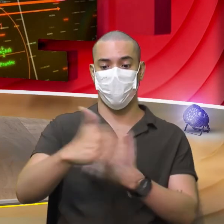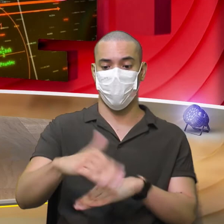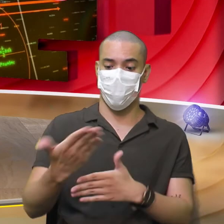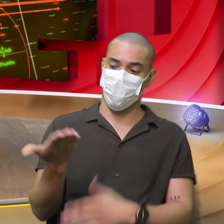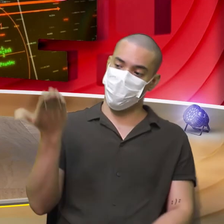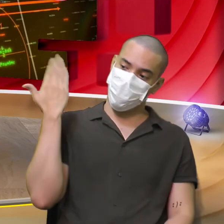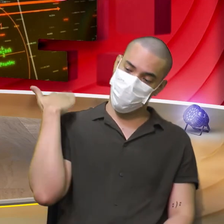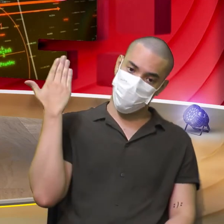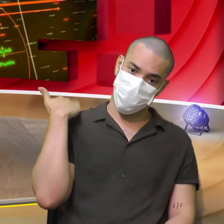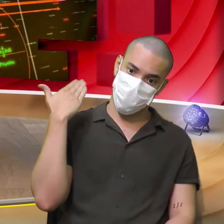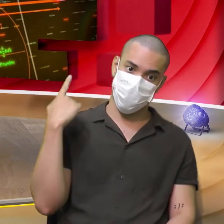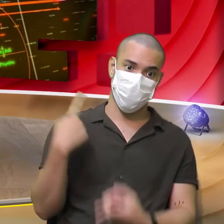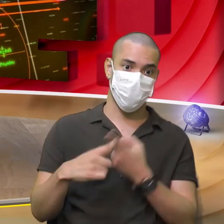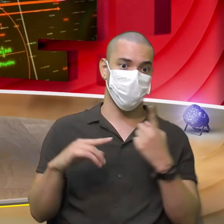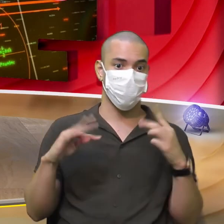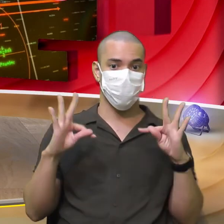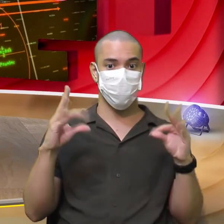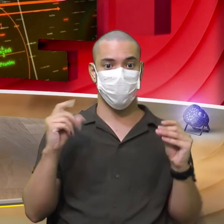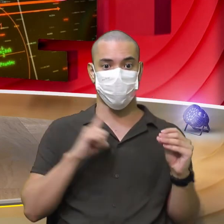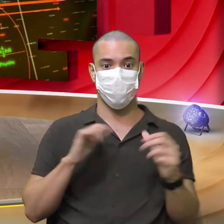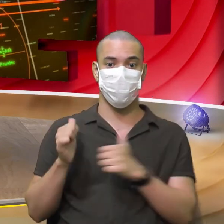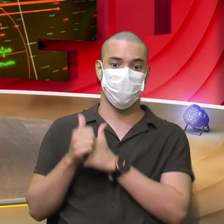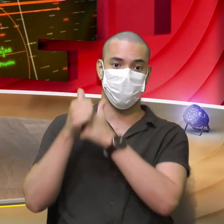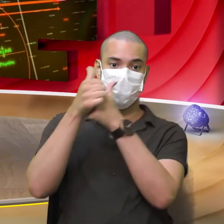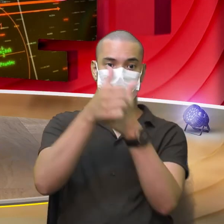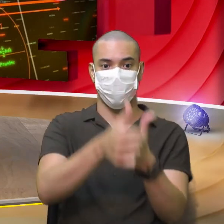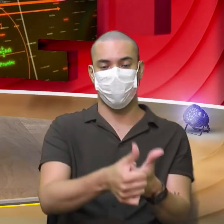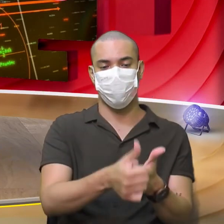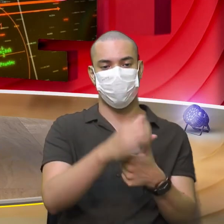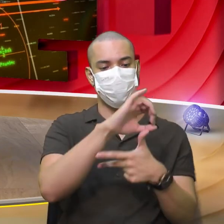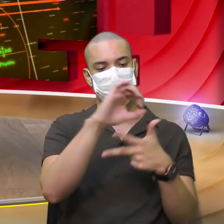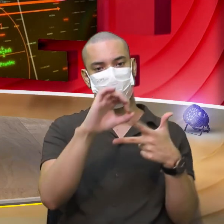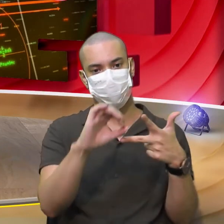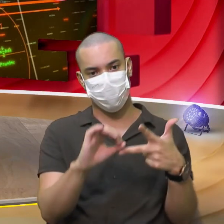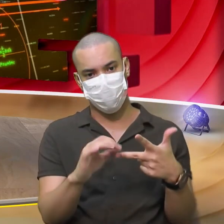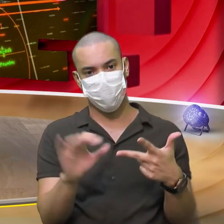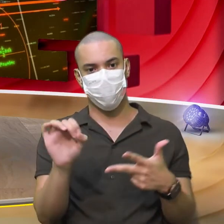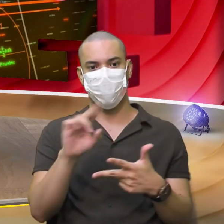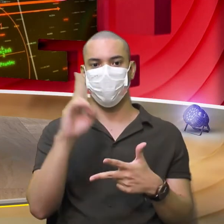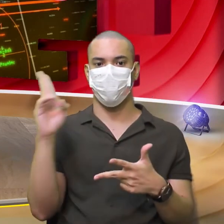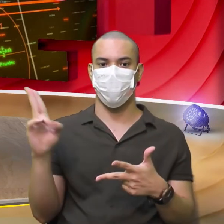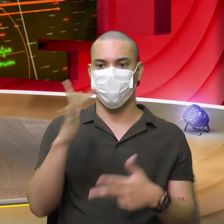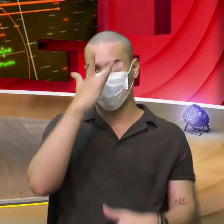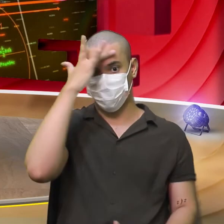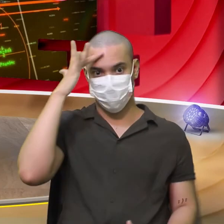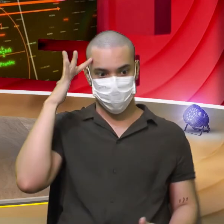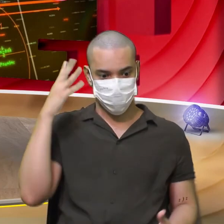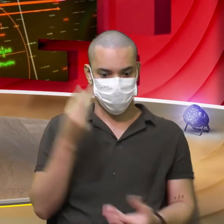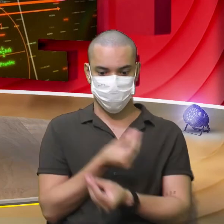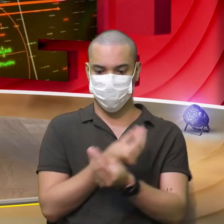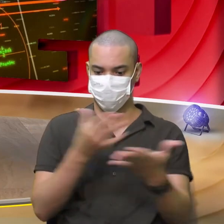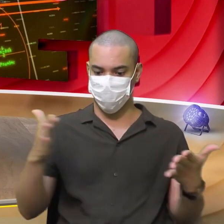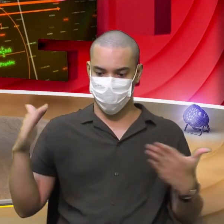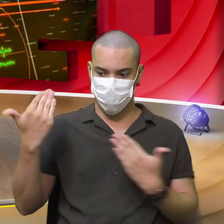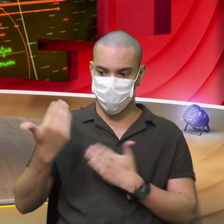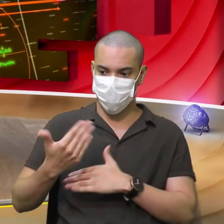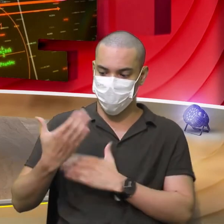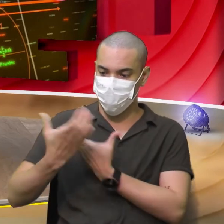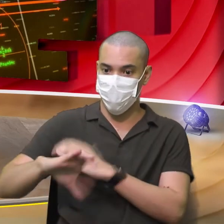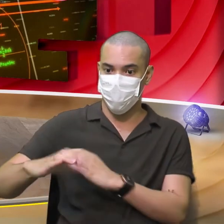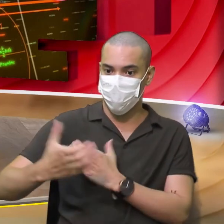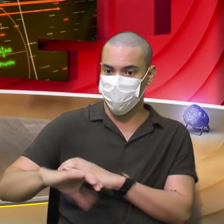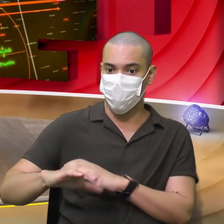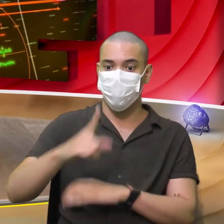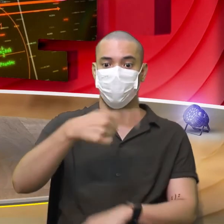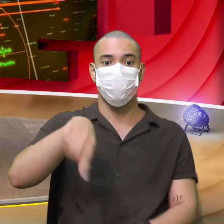todo Todo segmento Ele tem um estilo Seja o Enem Seja os aplicadores De provas De concurso Aí